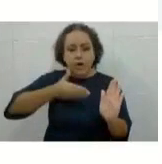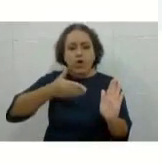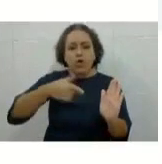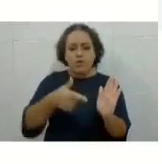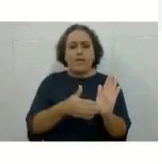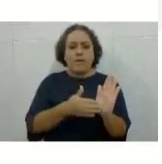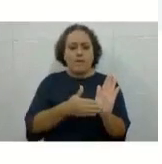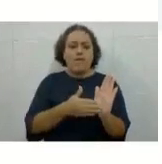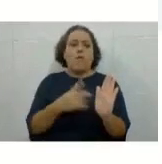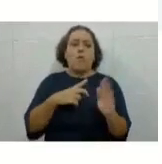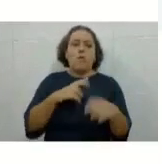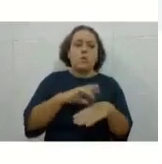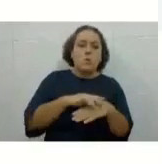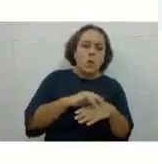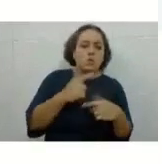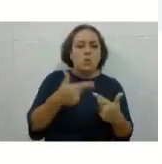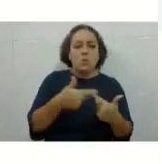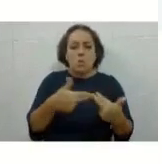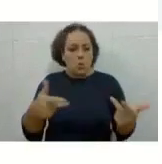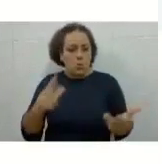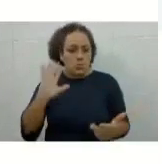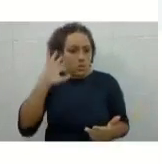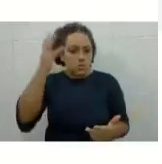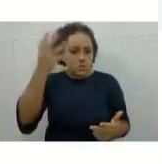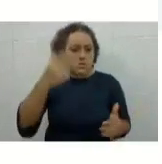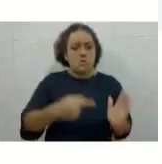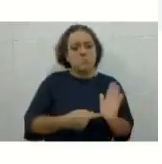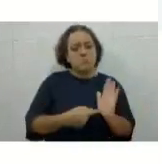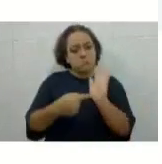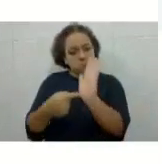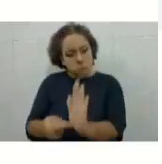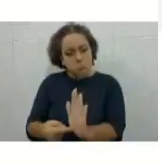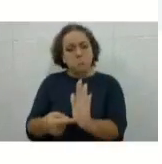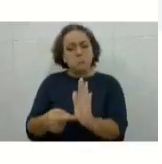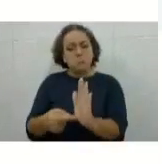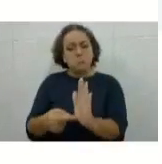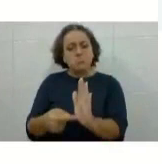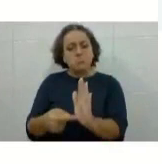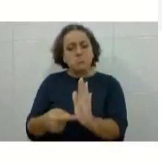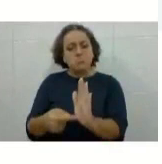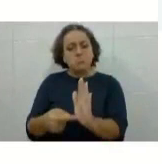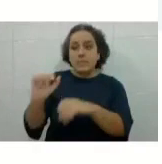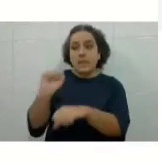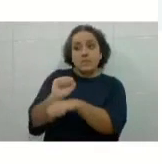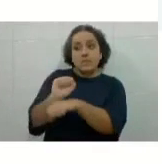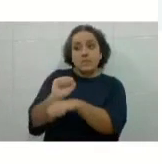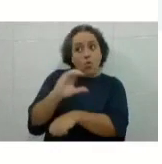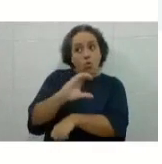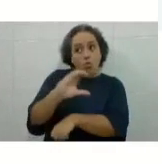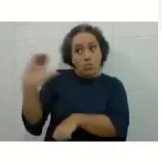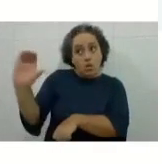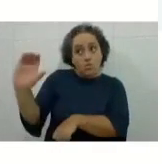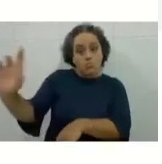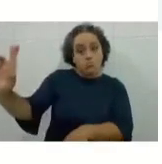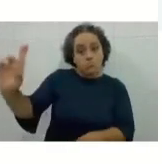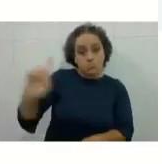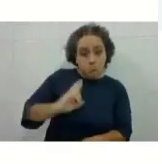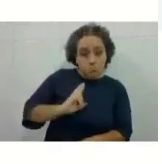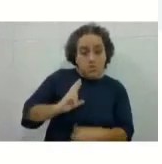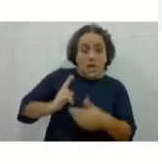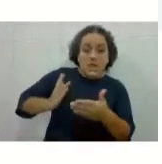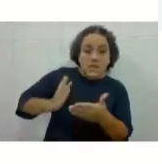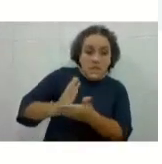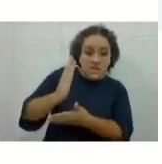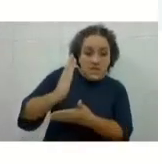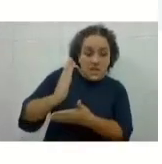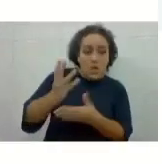de fazer a segunda oportunidade e aí a coordenadoria, ela vai deferir ou não o seu pedido e aí após isso